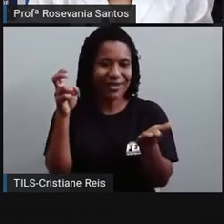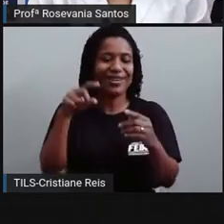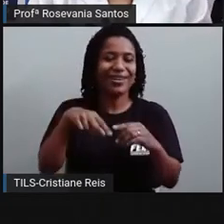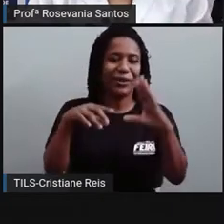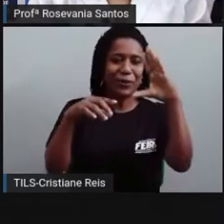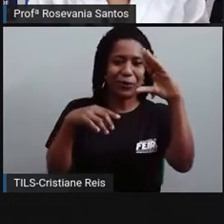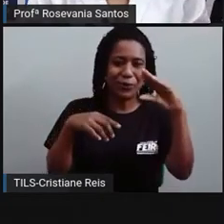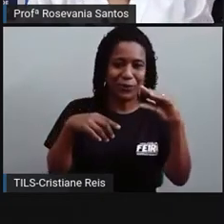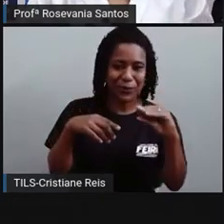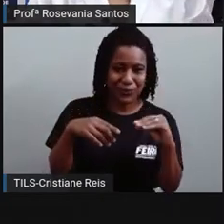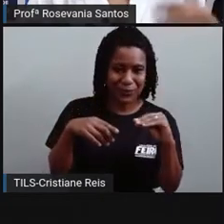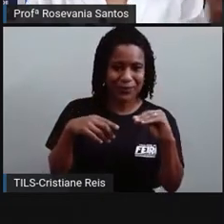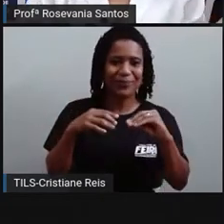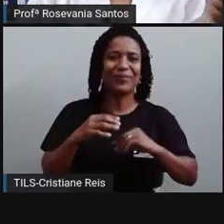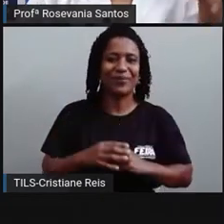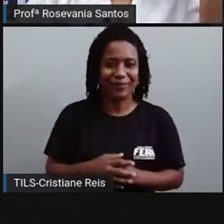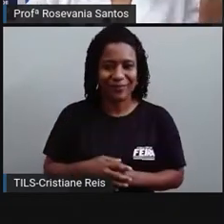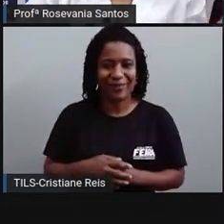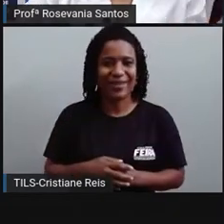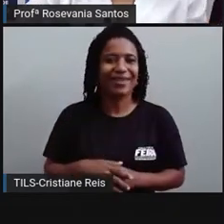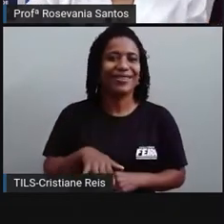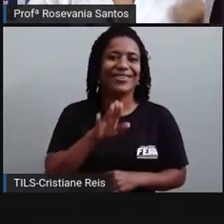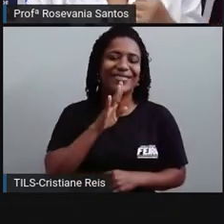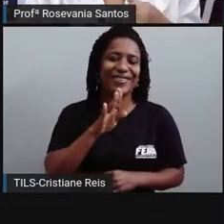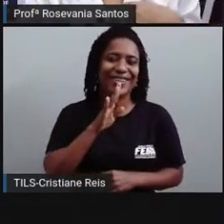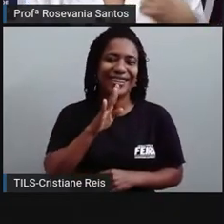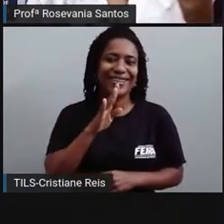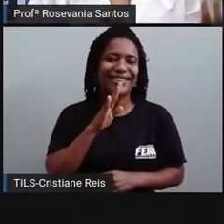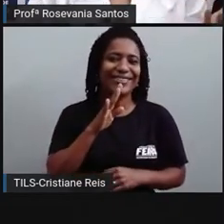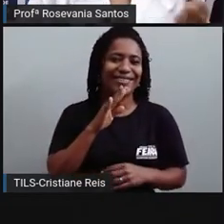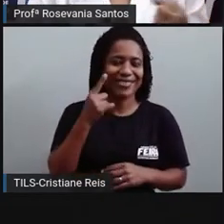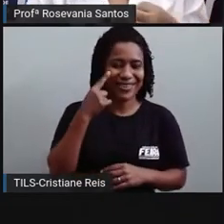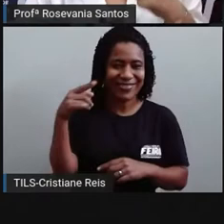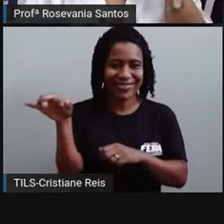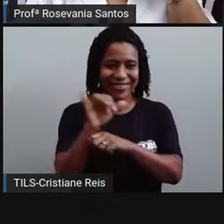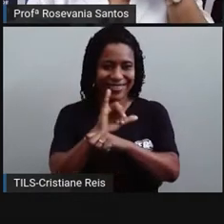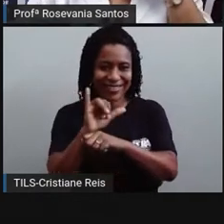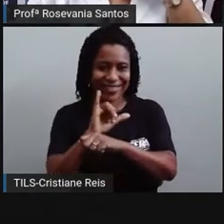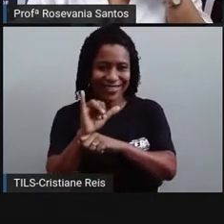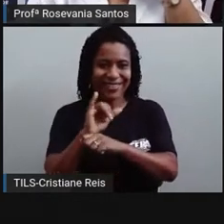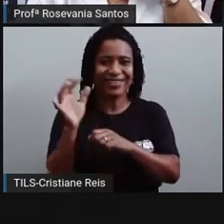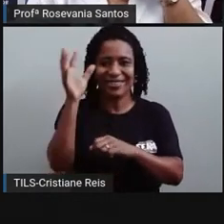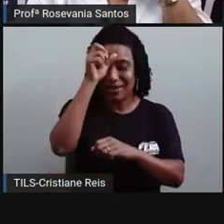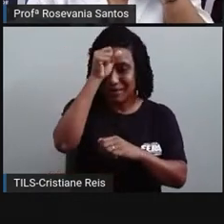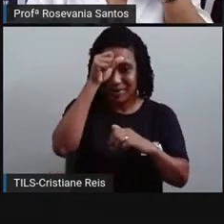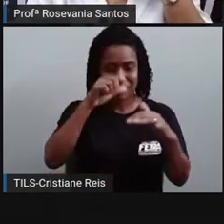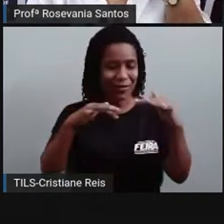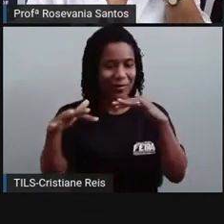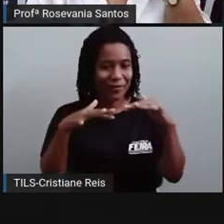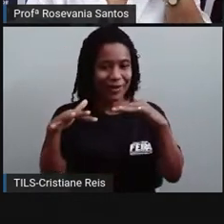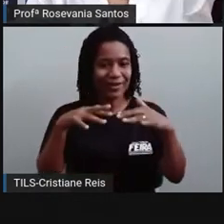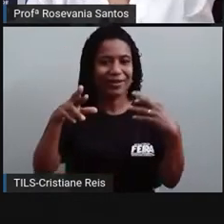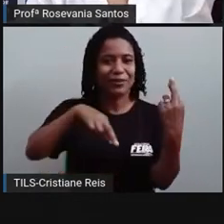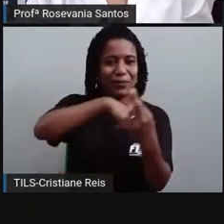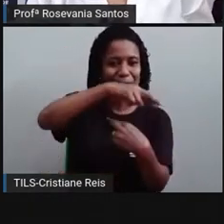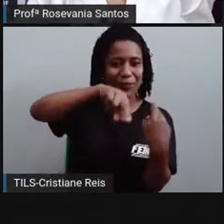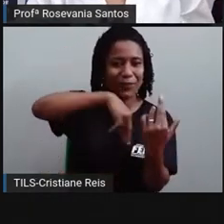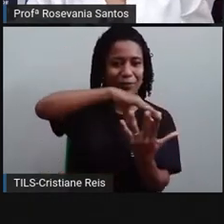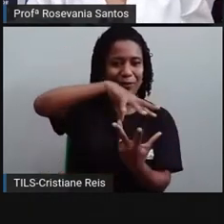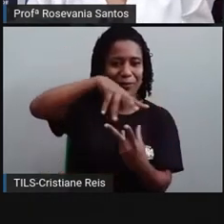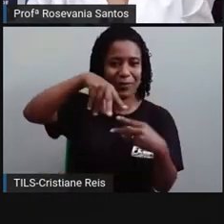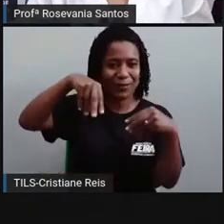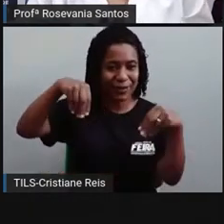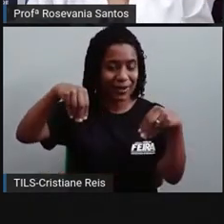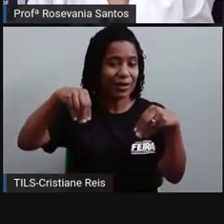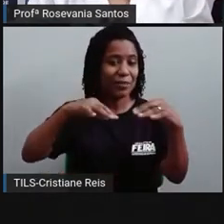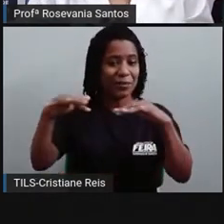vocês estão craques, né? Sobre isso, porque vocês também já viram até a aula no canal, né? Falando sobre os movimentos, né? Da Terra. E um dos movimentos que